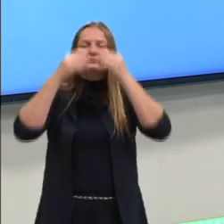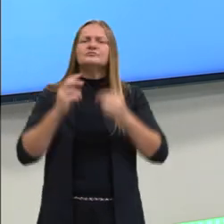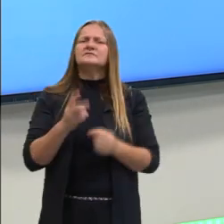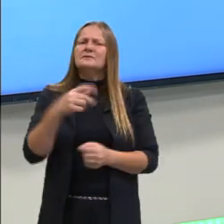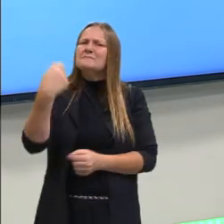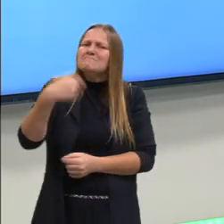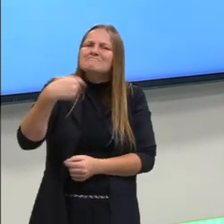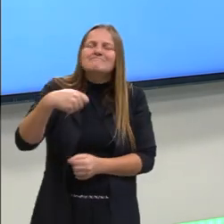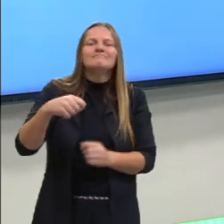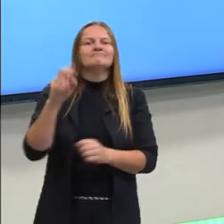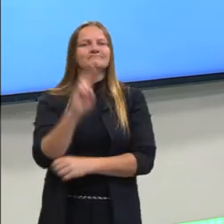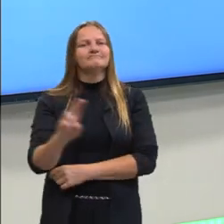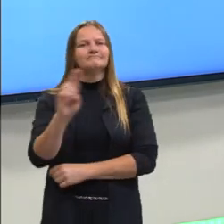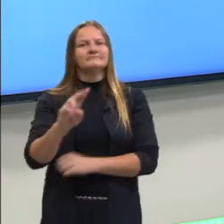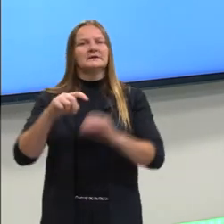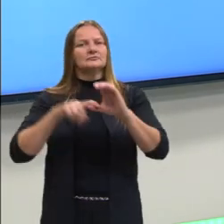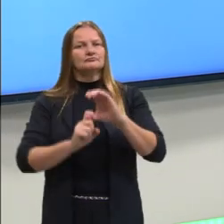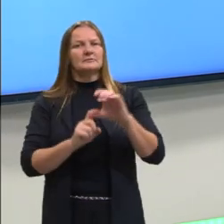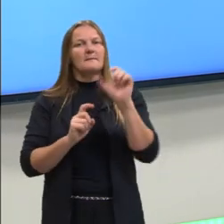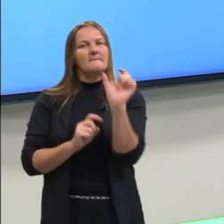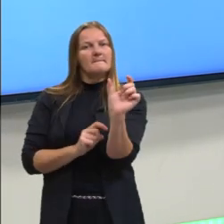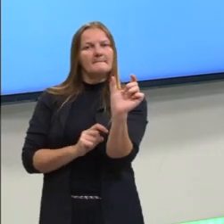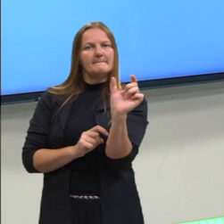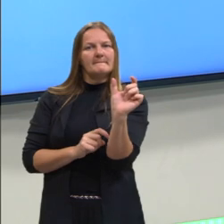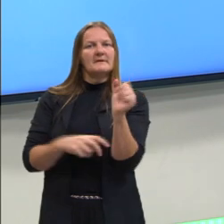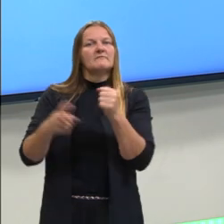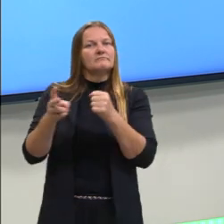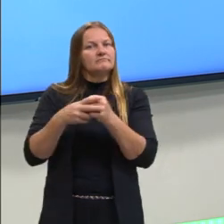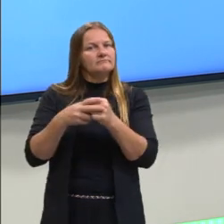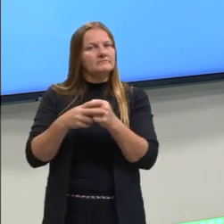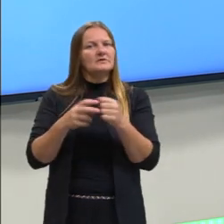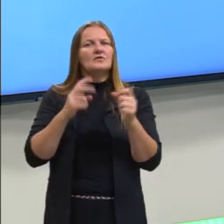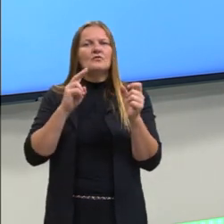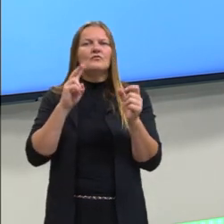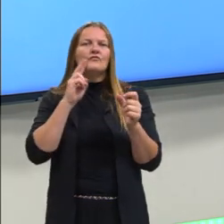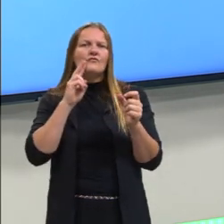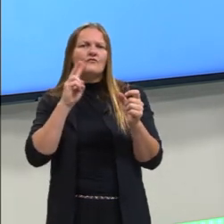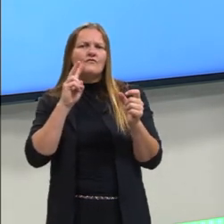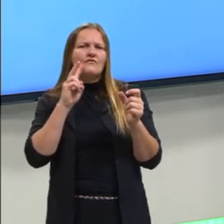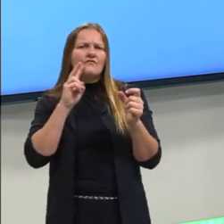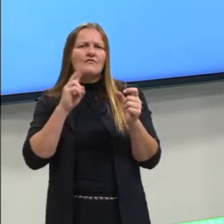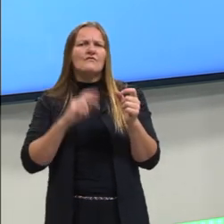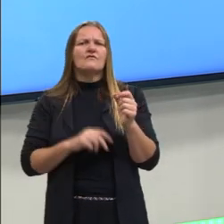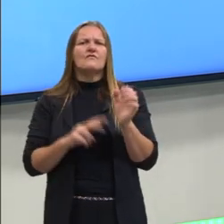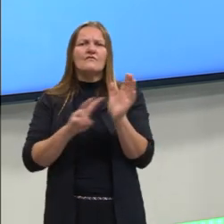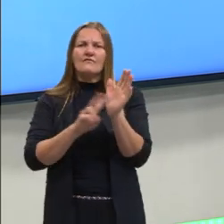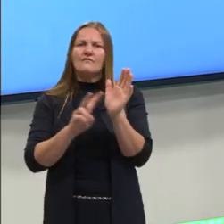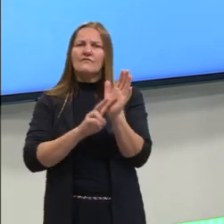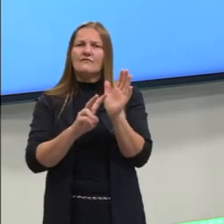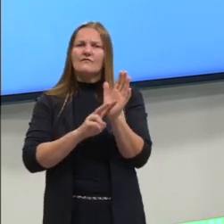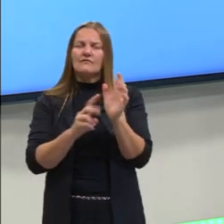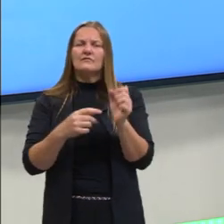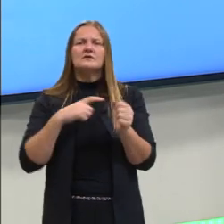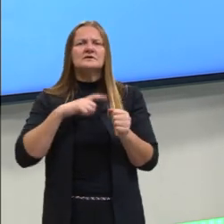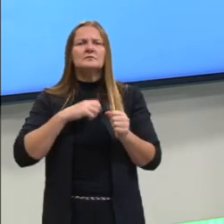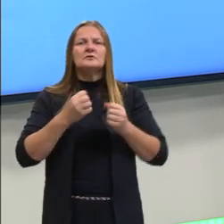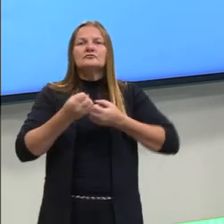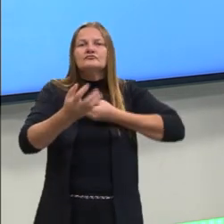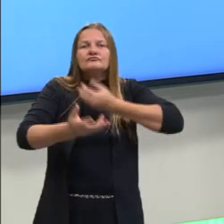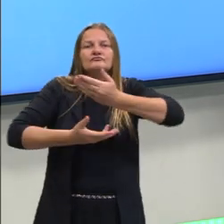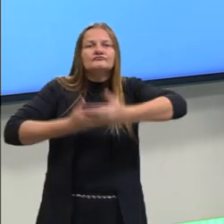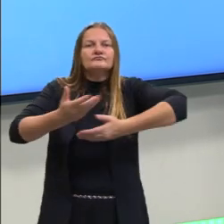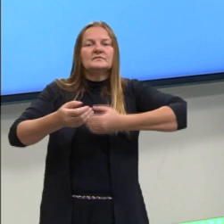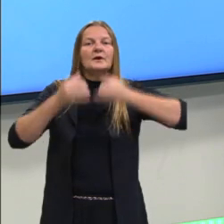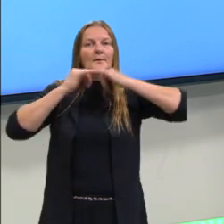ela utiliza a palavra, ela utiliza o vocábulo, o vocábulo para passar, transmitir uma